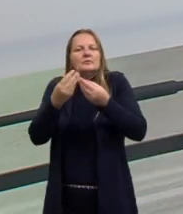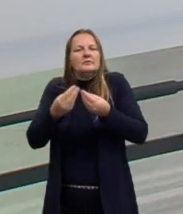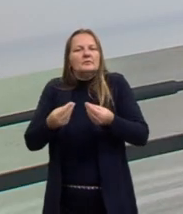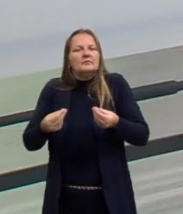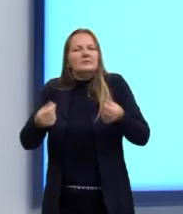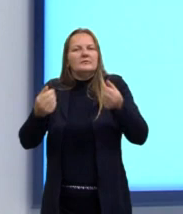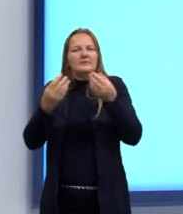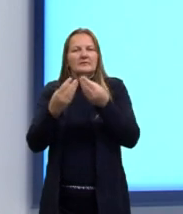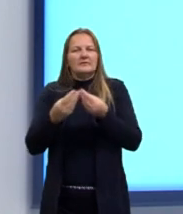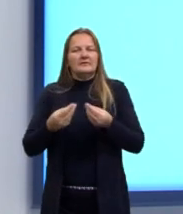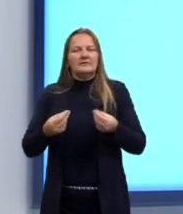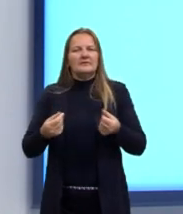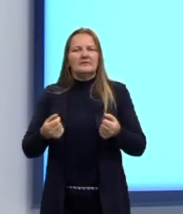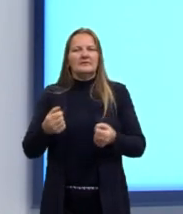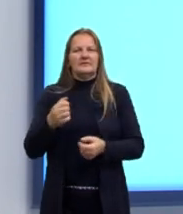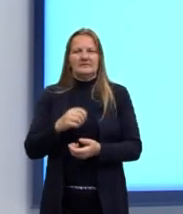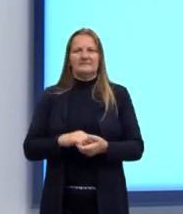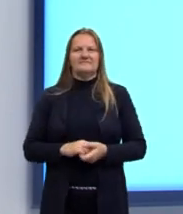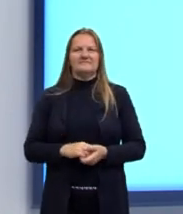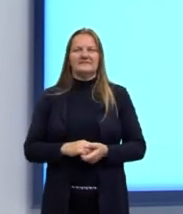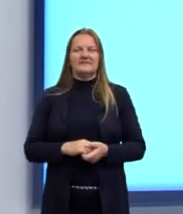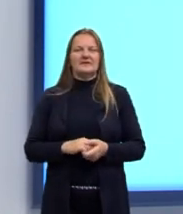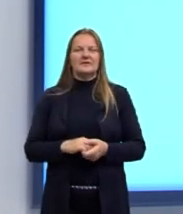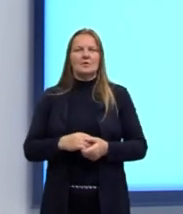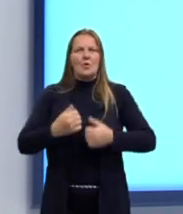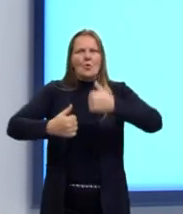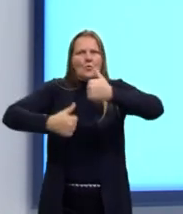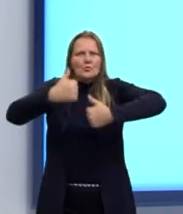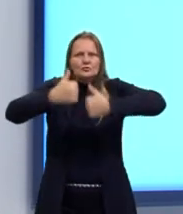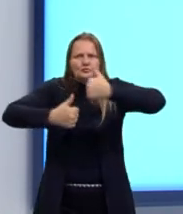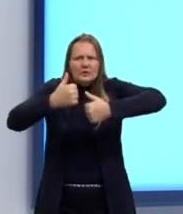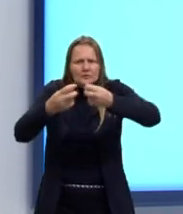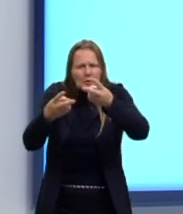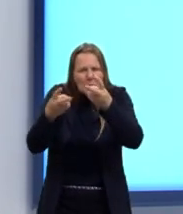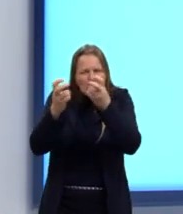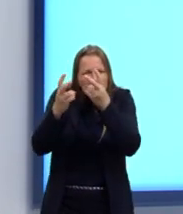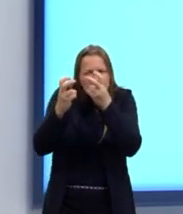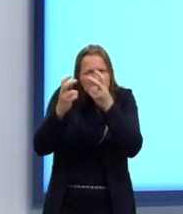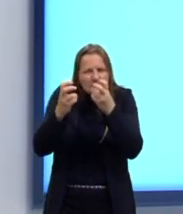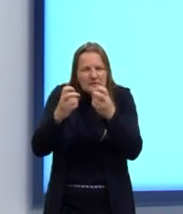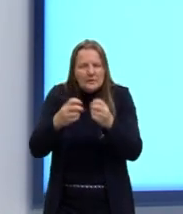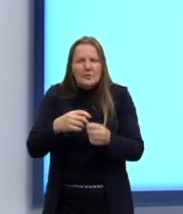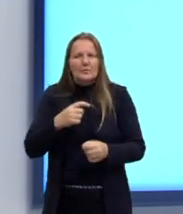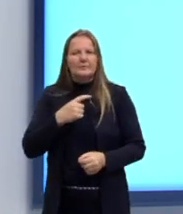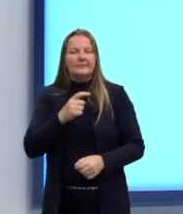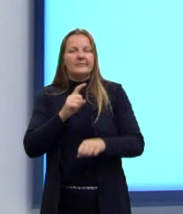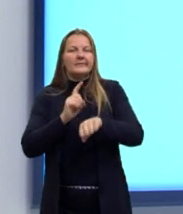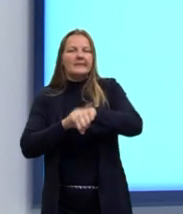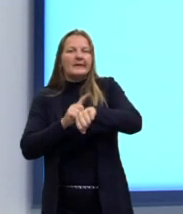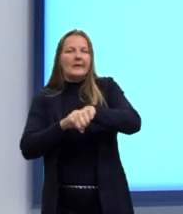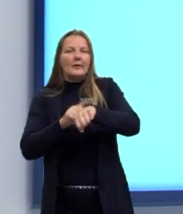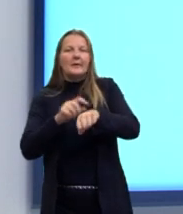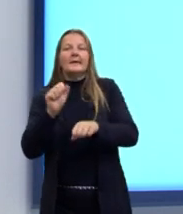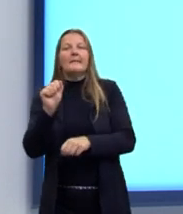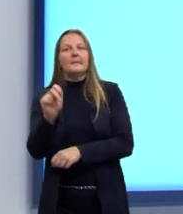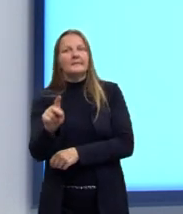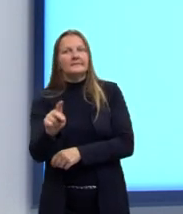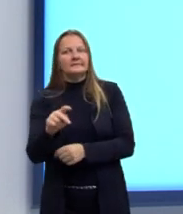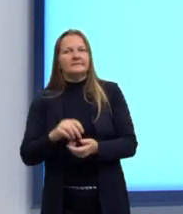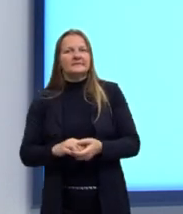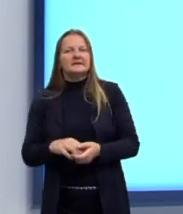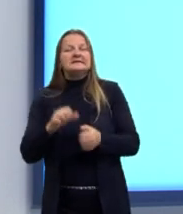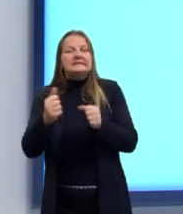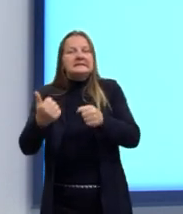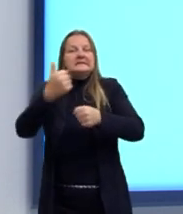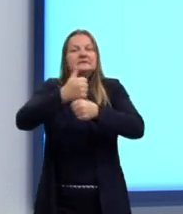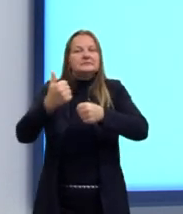Olhem ali o que a gente tem. O jogador percebeu que estava na hora de se aposentar. Se a gente não quiser dizer a hora de